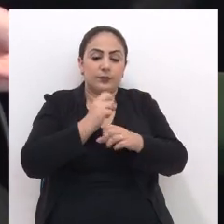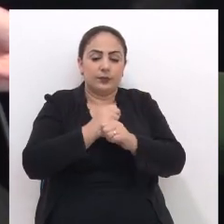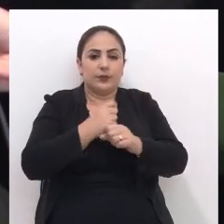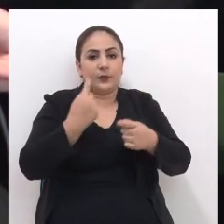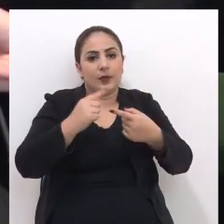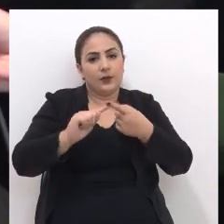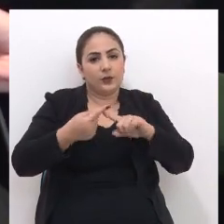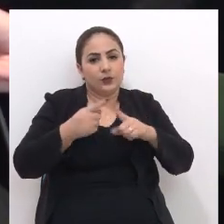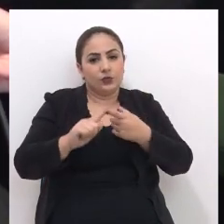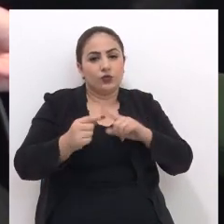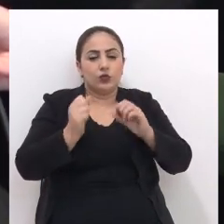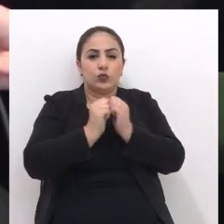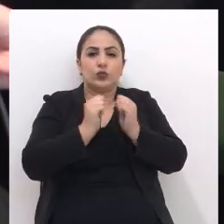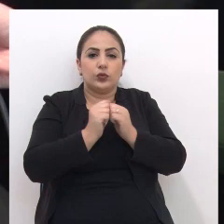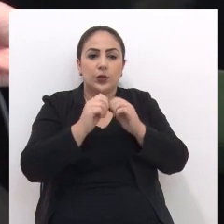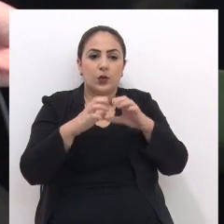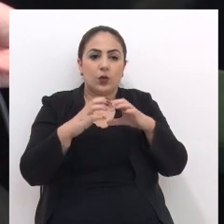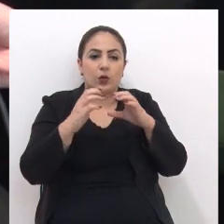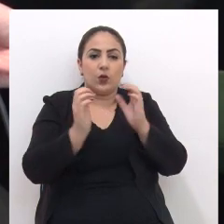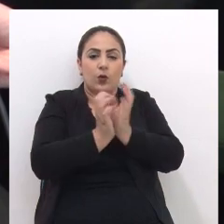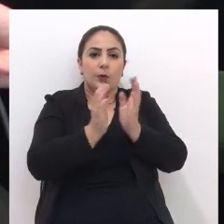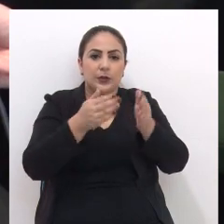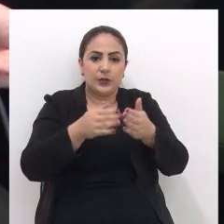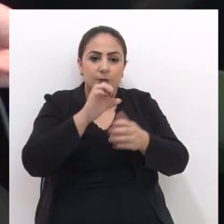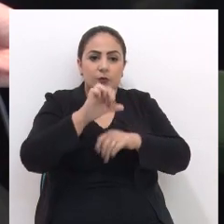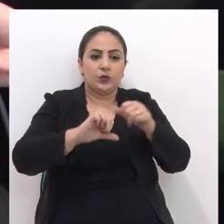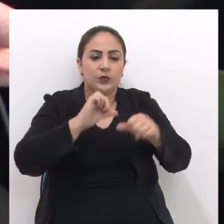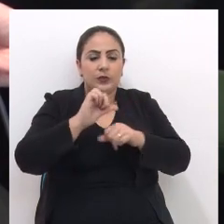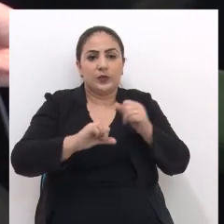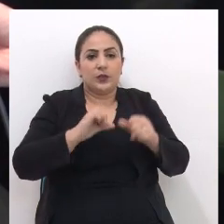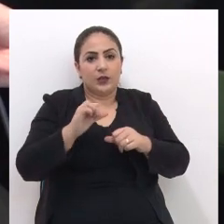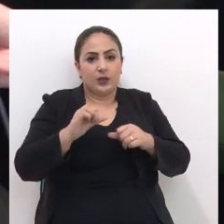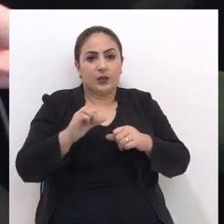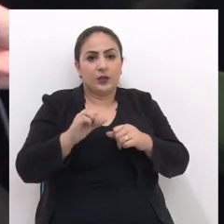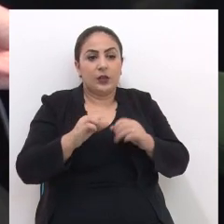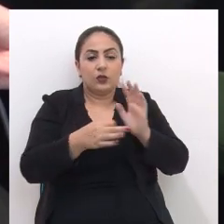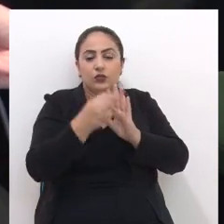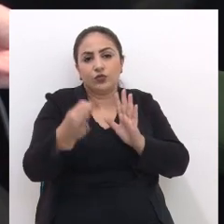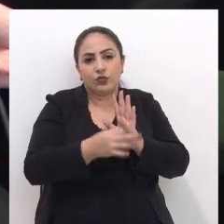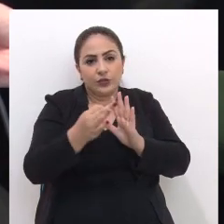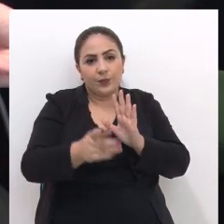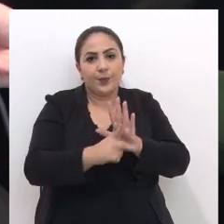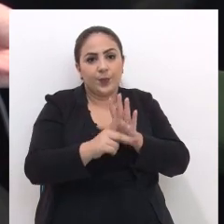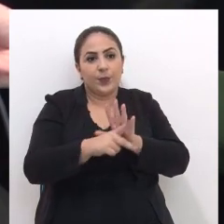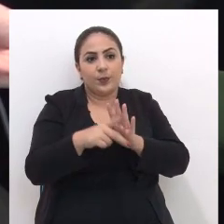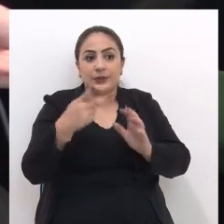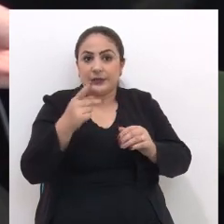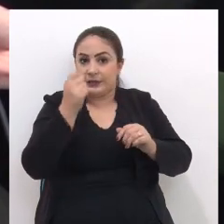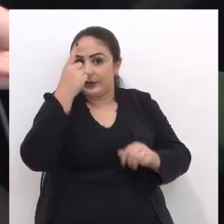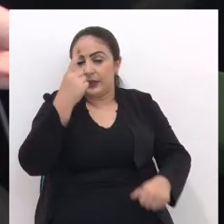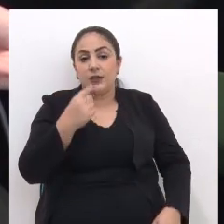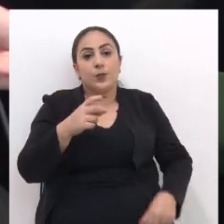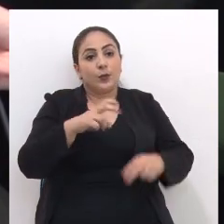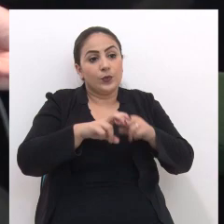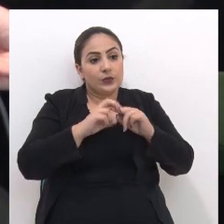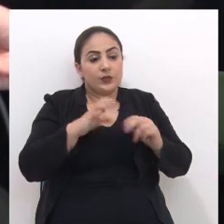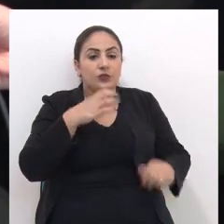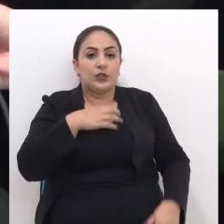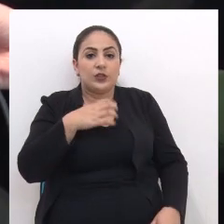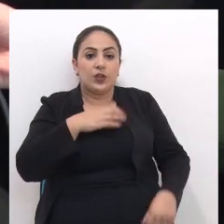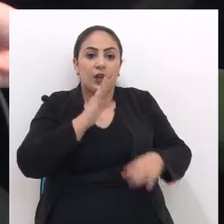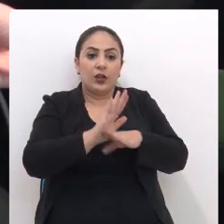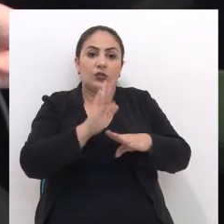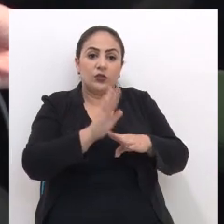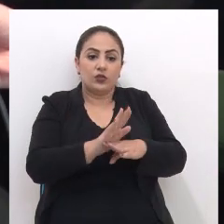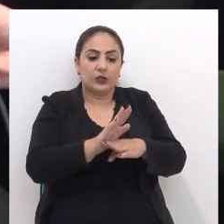procurar Debater com a comunidade Possíveis modificações Alterações Ou sugestões Que venham nessa linha E desta forma